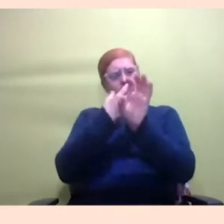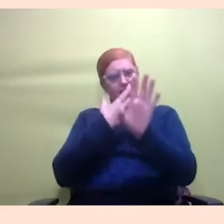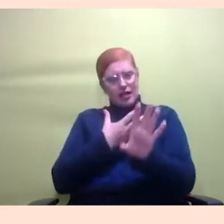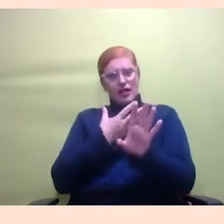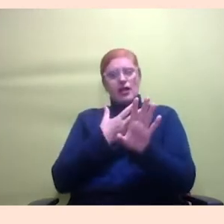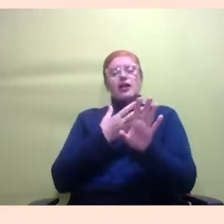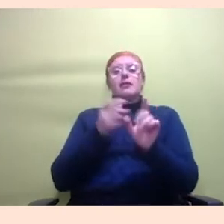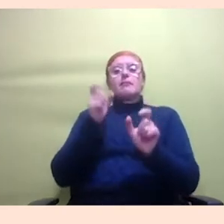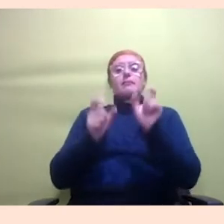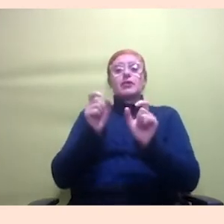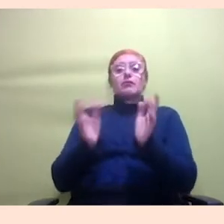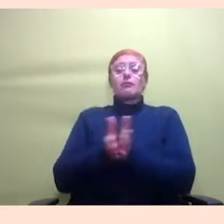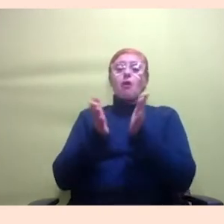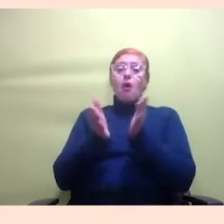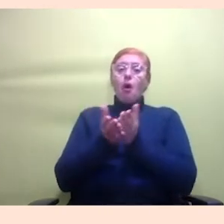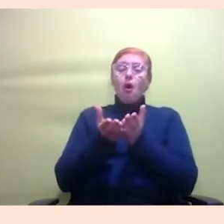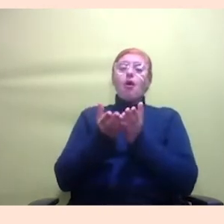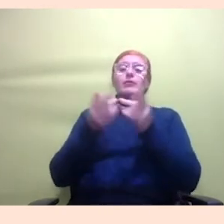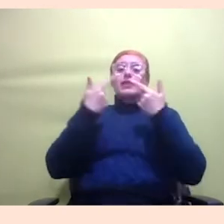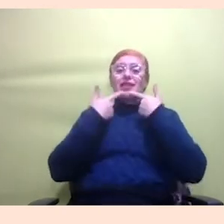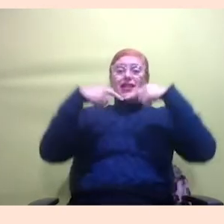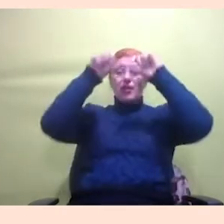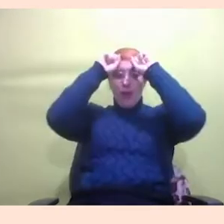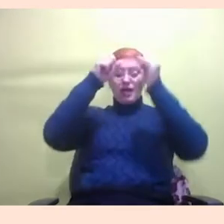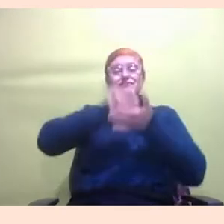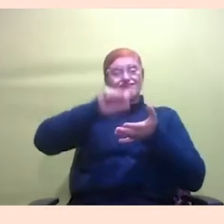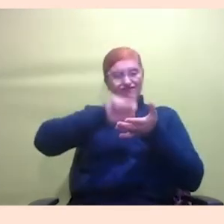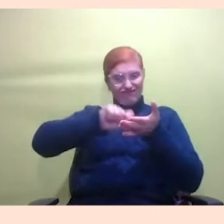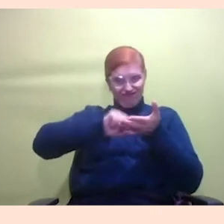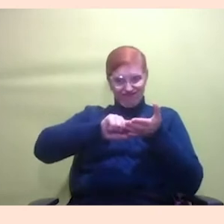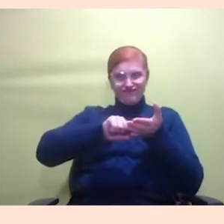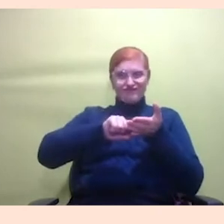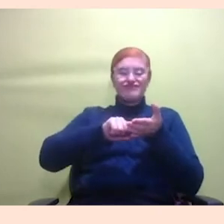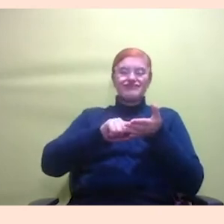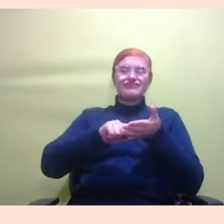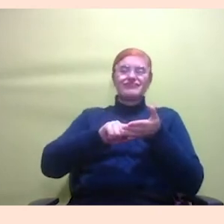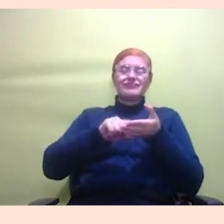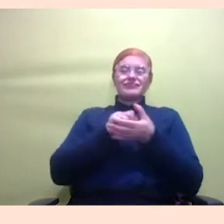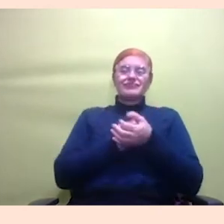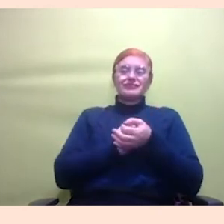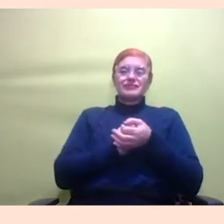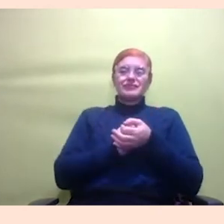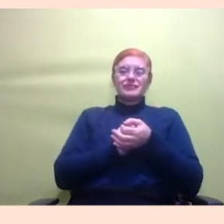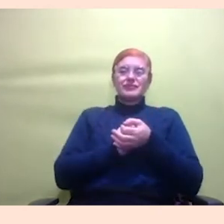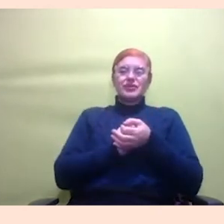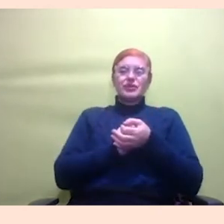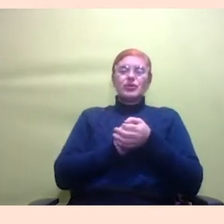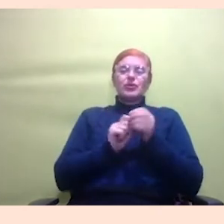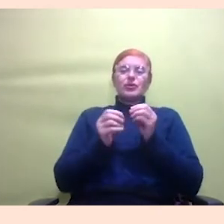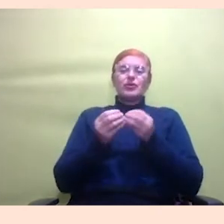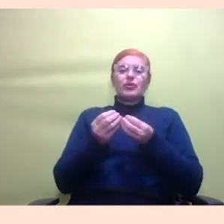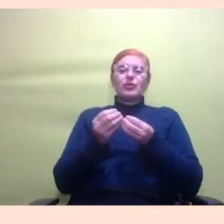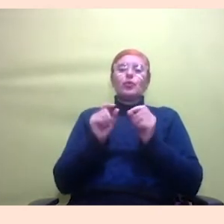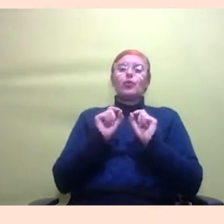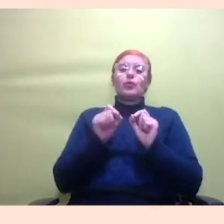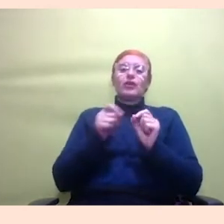os desafios da linguagem escrita considerando sua secura que é o que você tinha falado o que se diz de forma escrita muitas vezes é